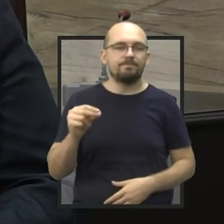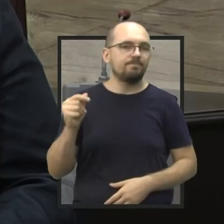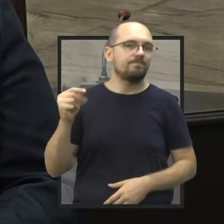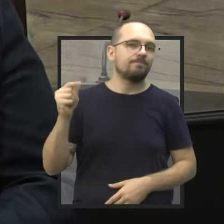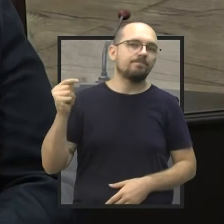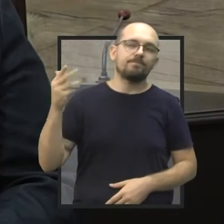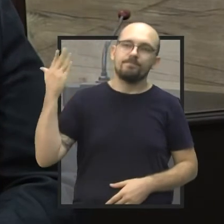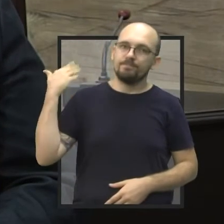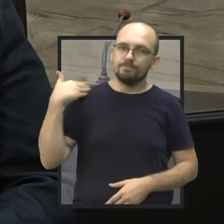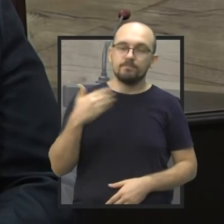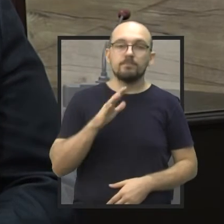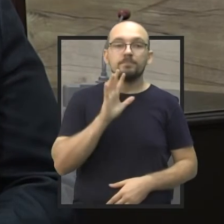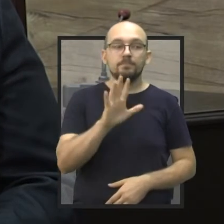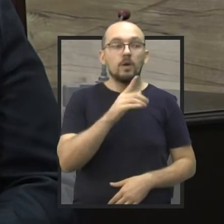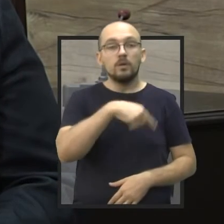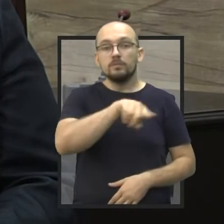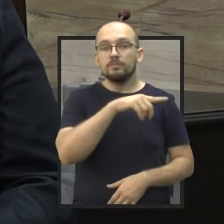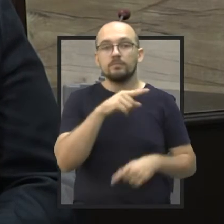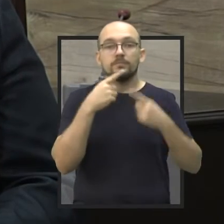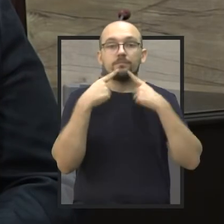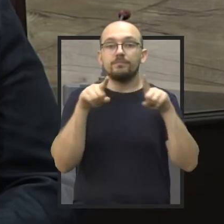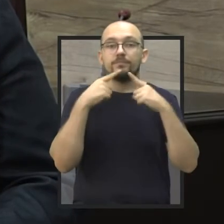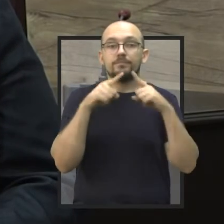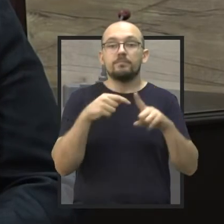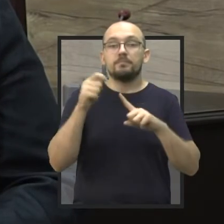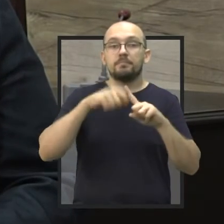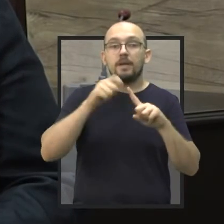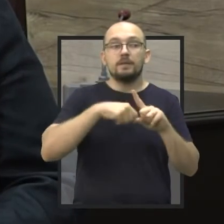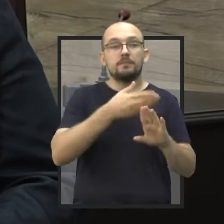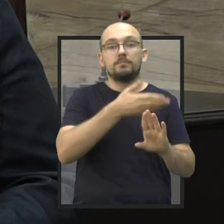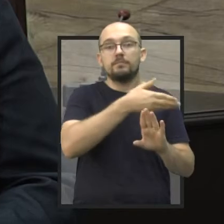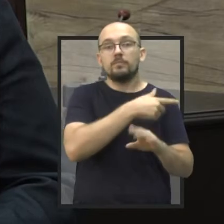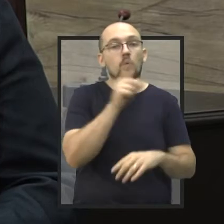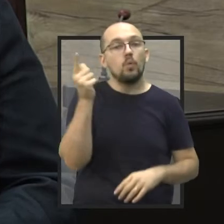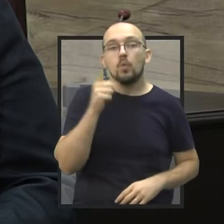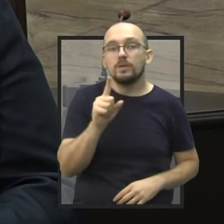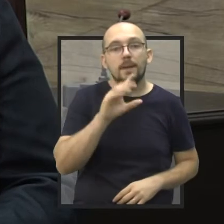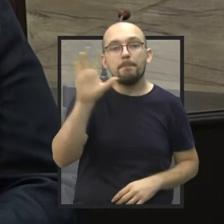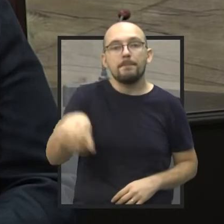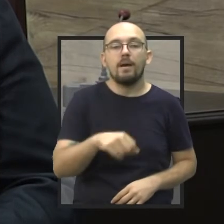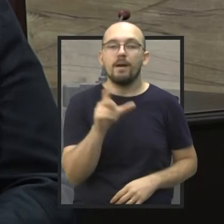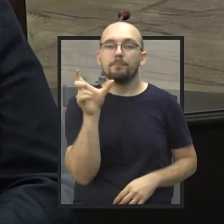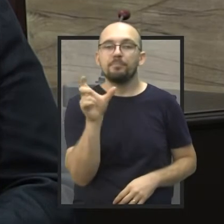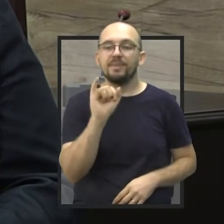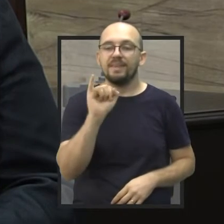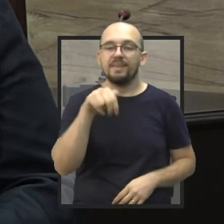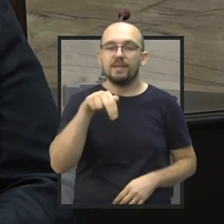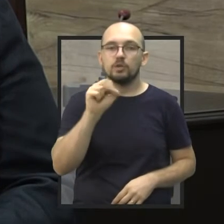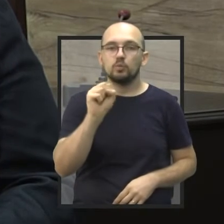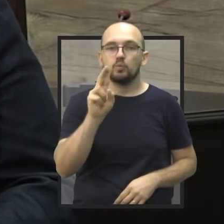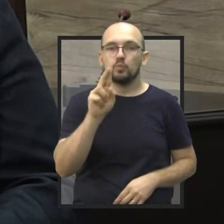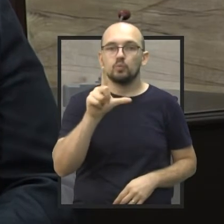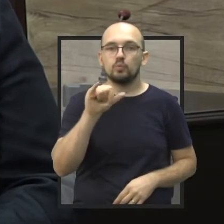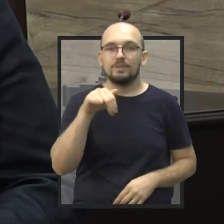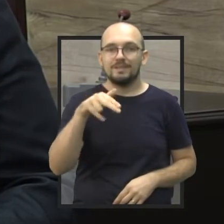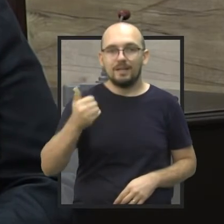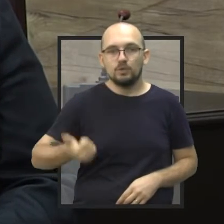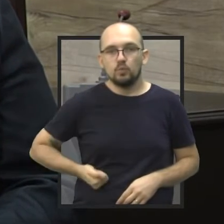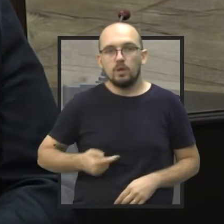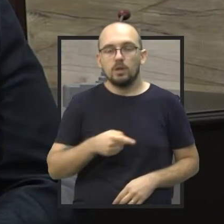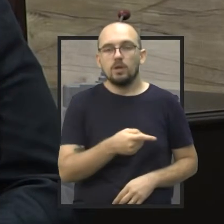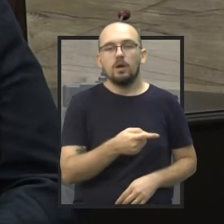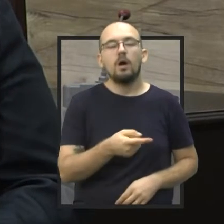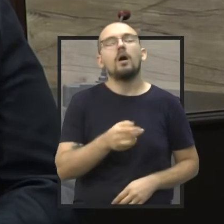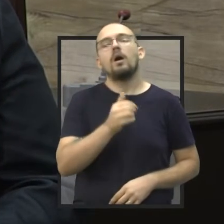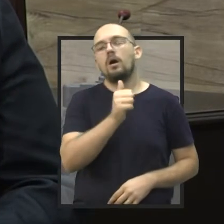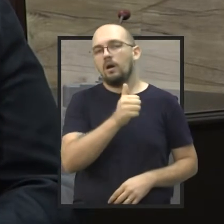antigo, mas o pessoal está falando que nos últimos meses não está conseguindo pegar insulina. E o problema é que a gente vê que... Eu acompanho muito o